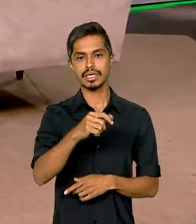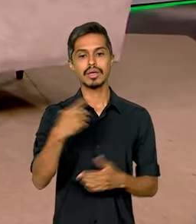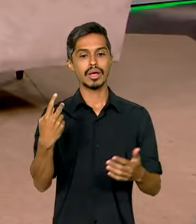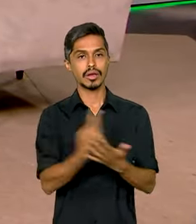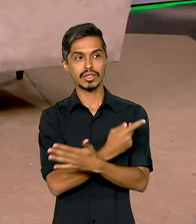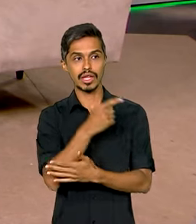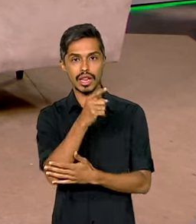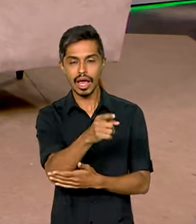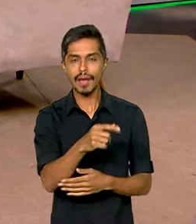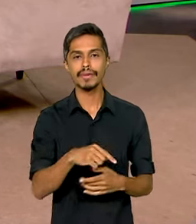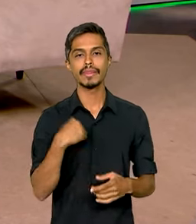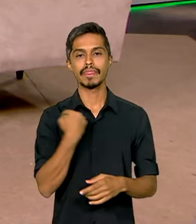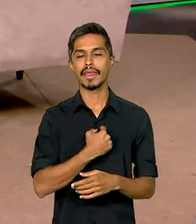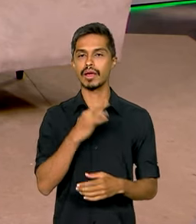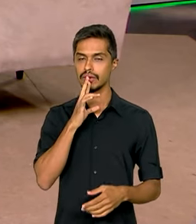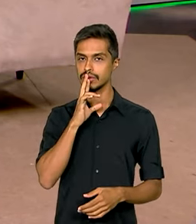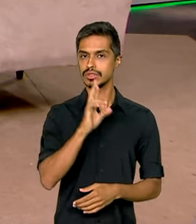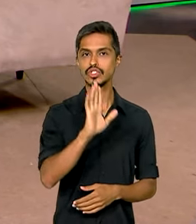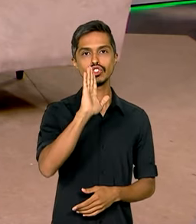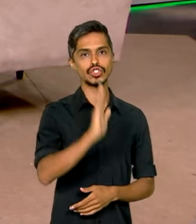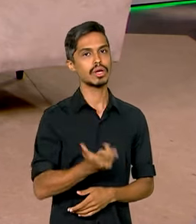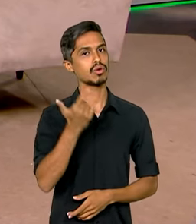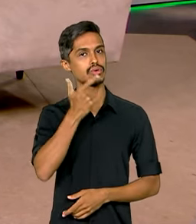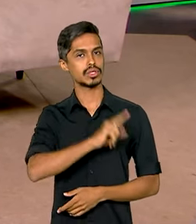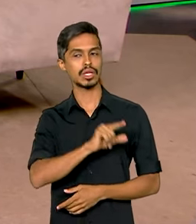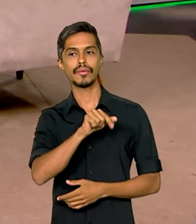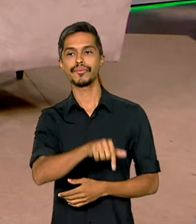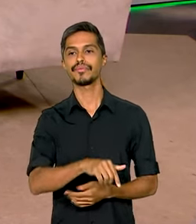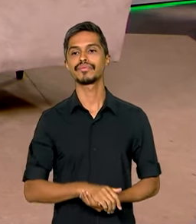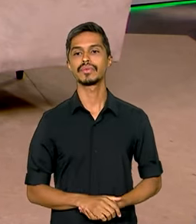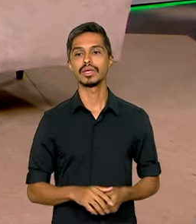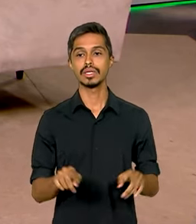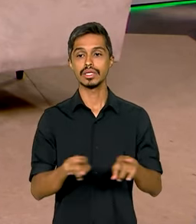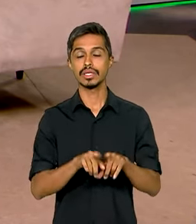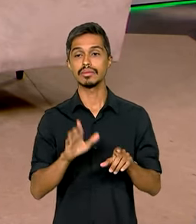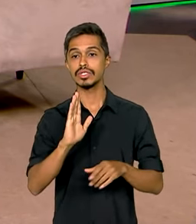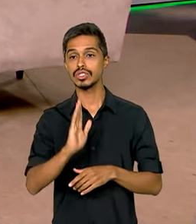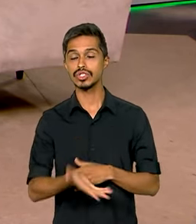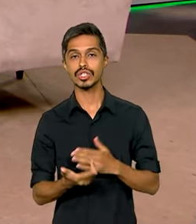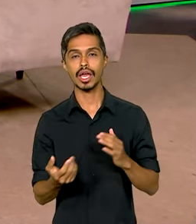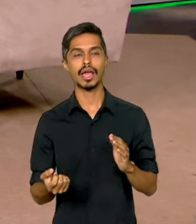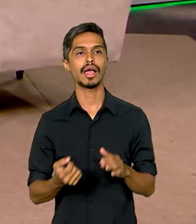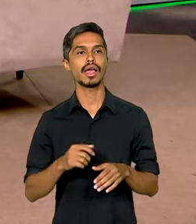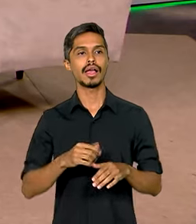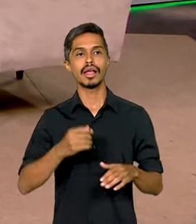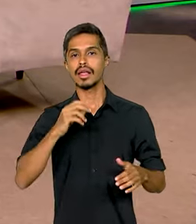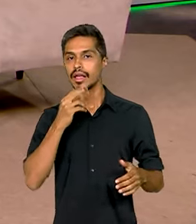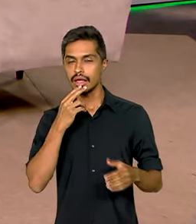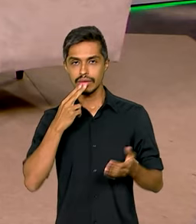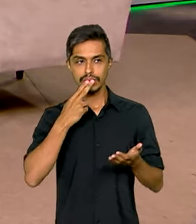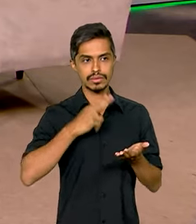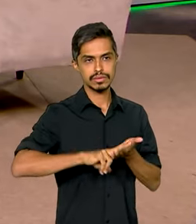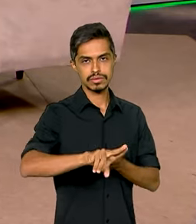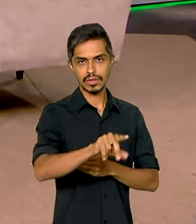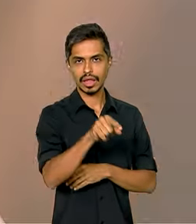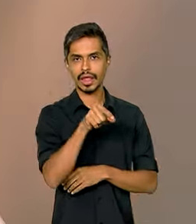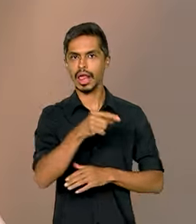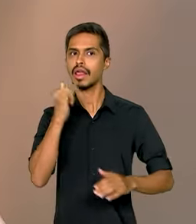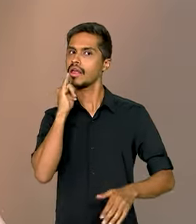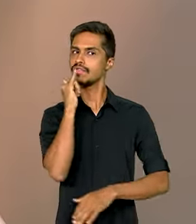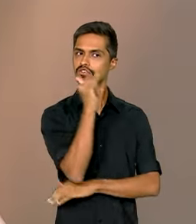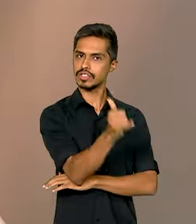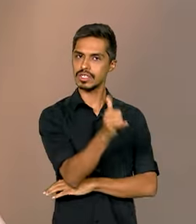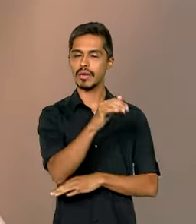tivemos acesso ao resultado da blitz. Já notificamos as operadoras que prestam serviço lá.